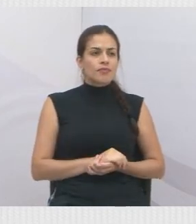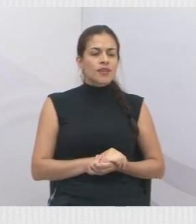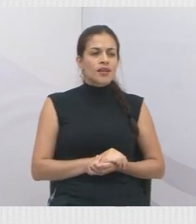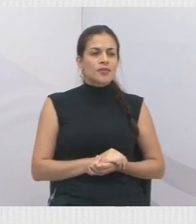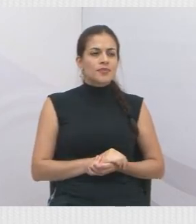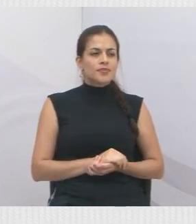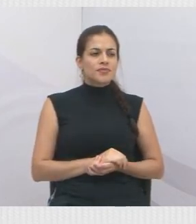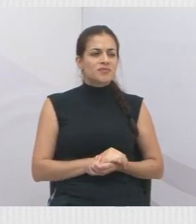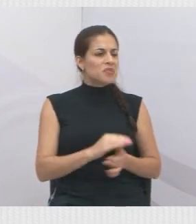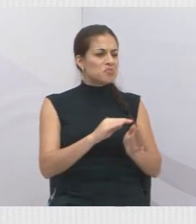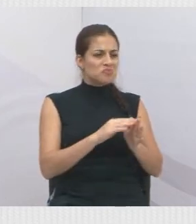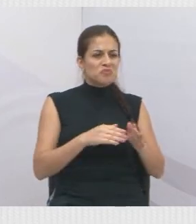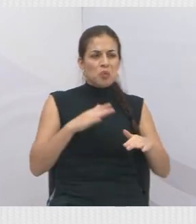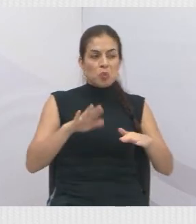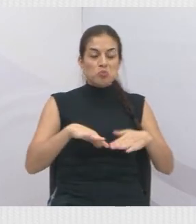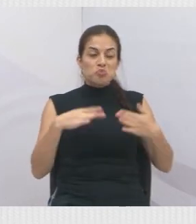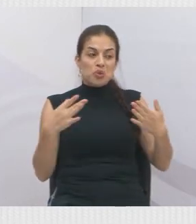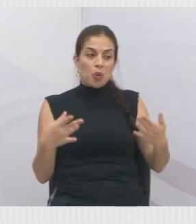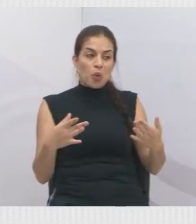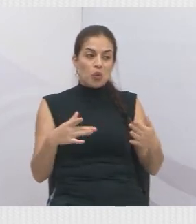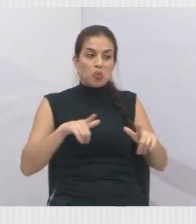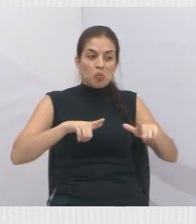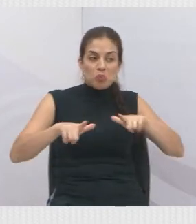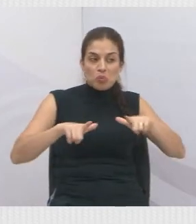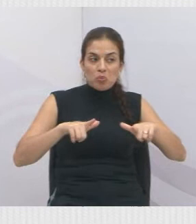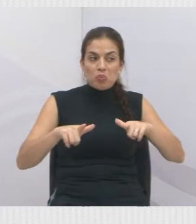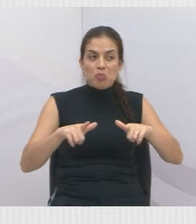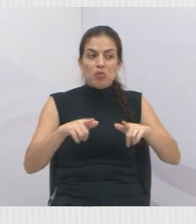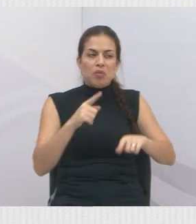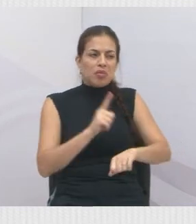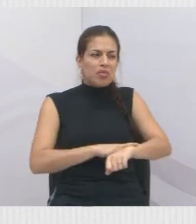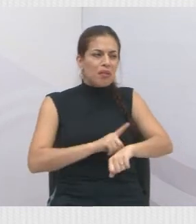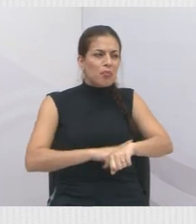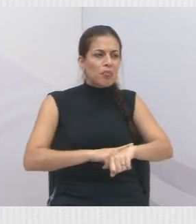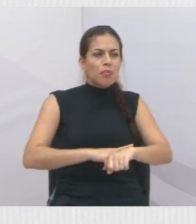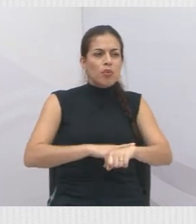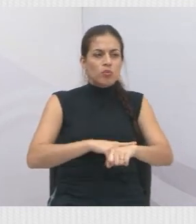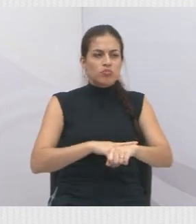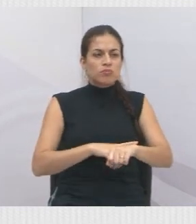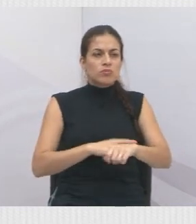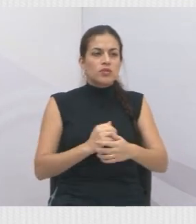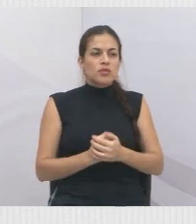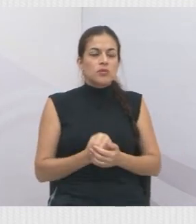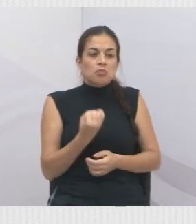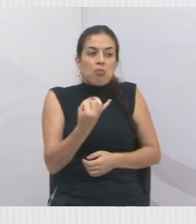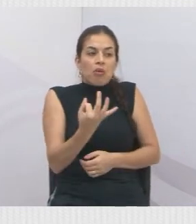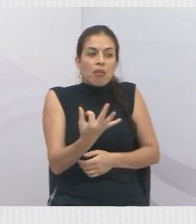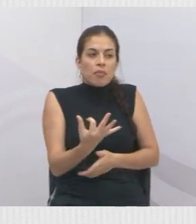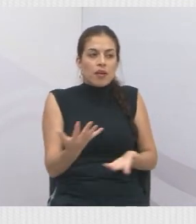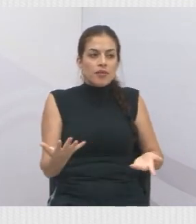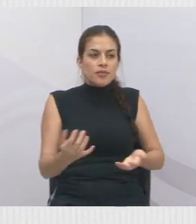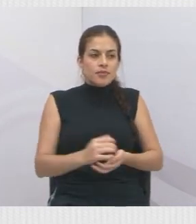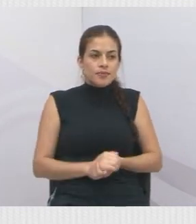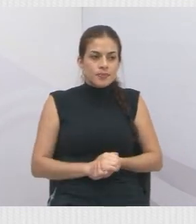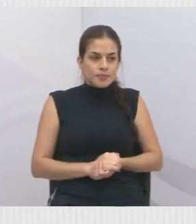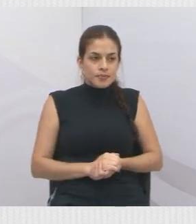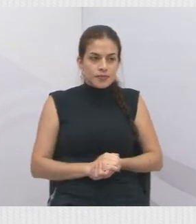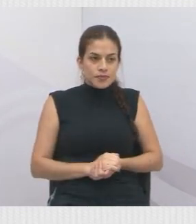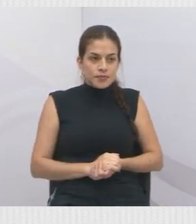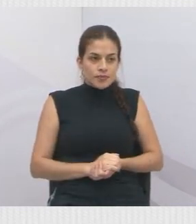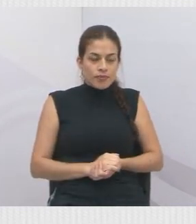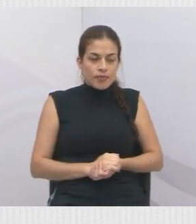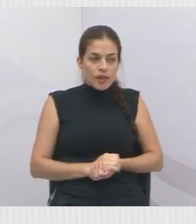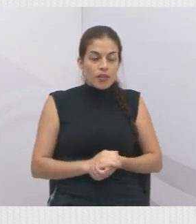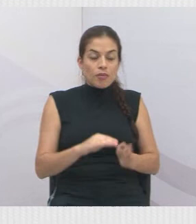acordo, ele não inviabiliza o recebimento dessas verbas trabalhistas de direito do